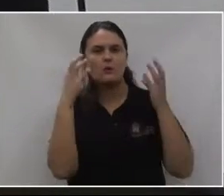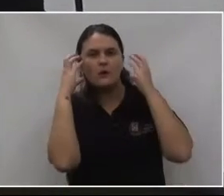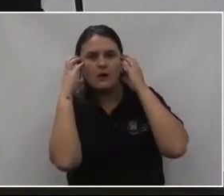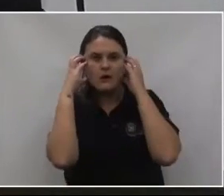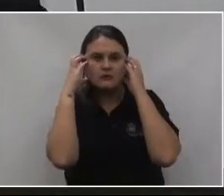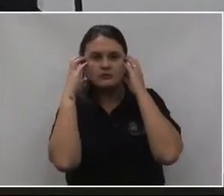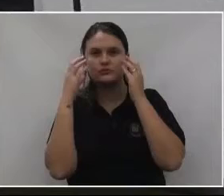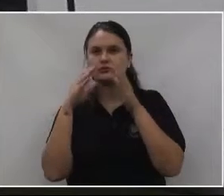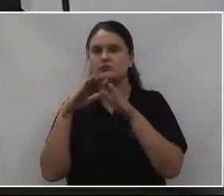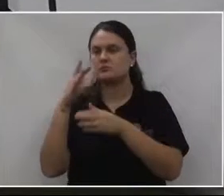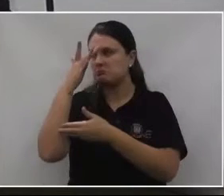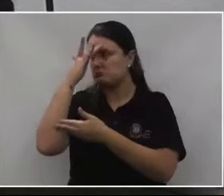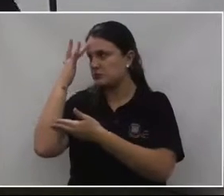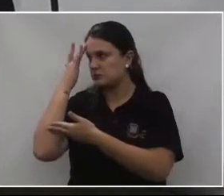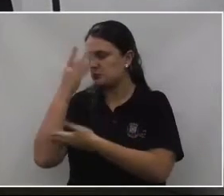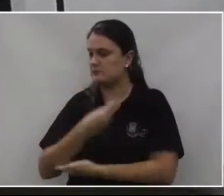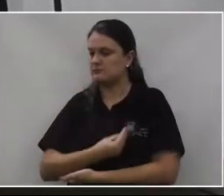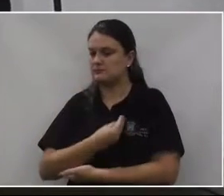mesa diretora.